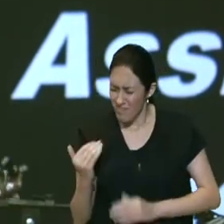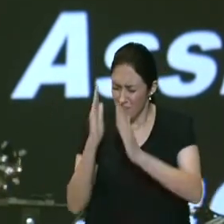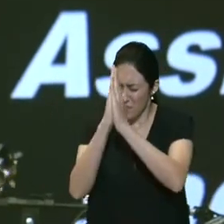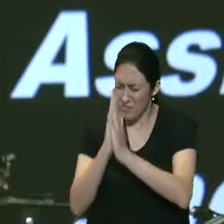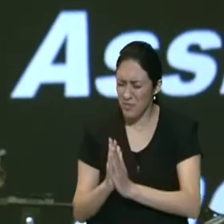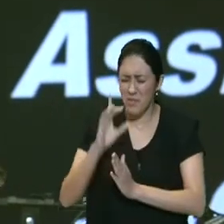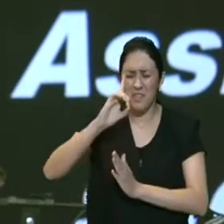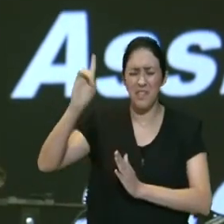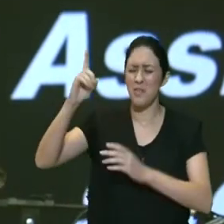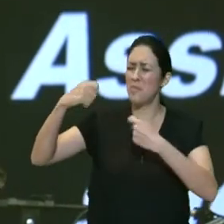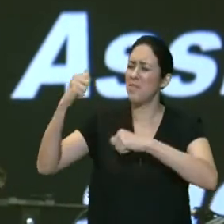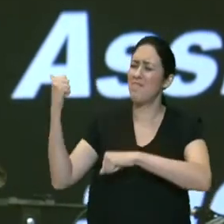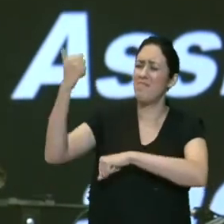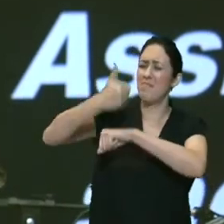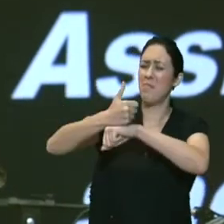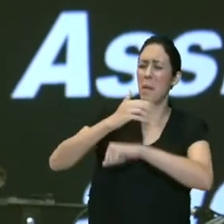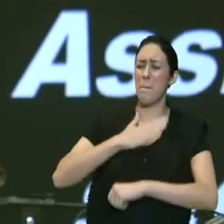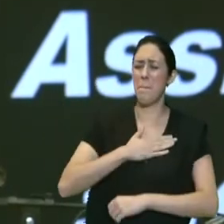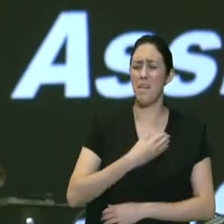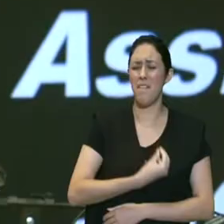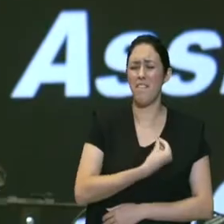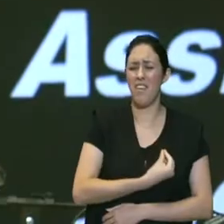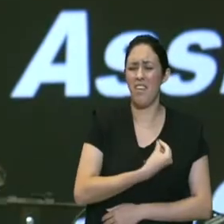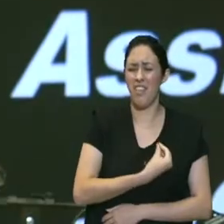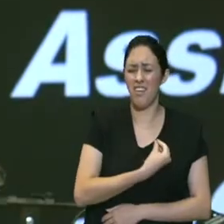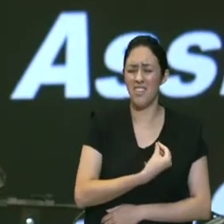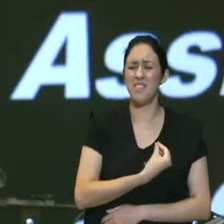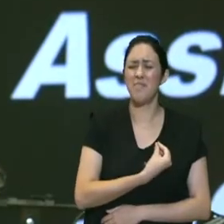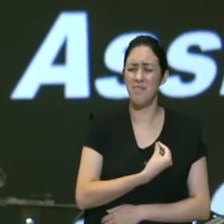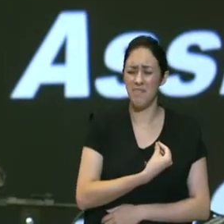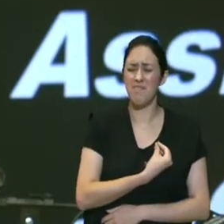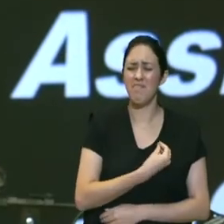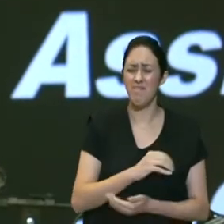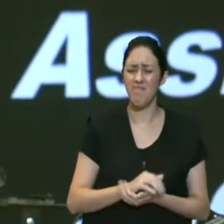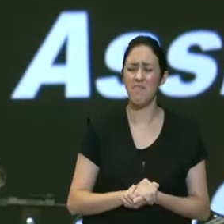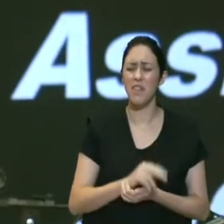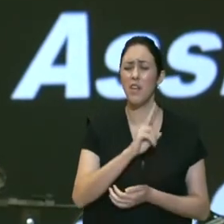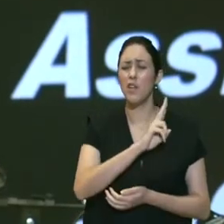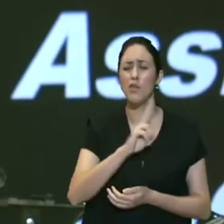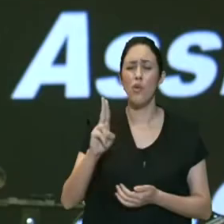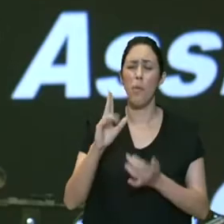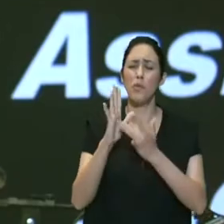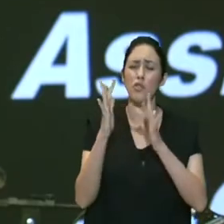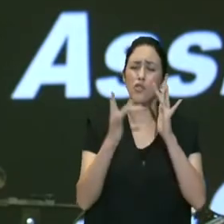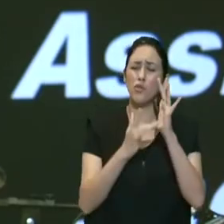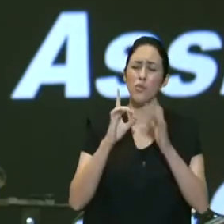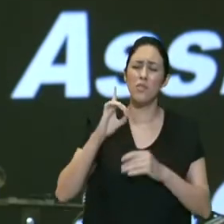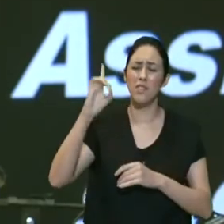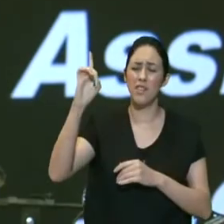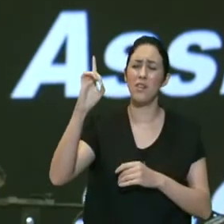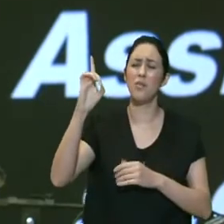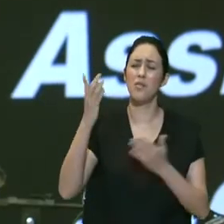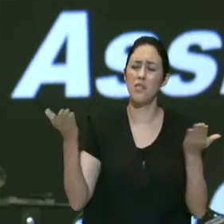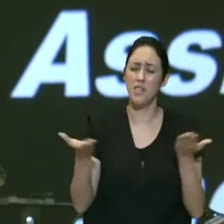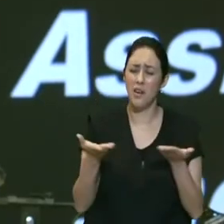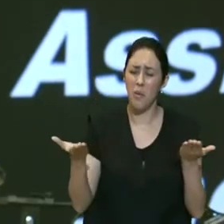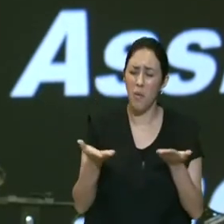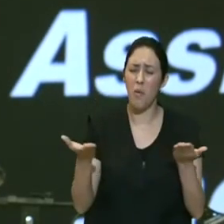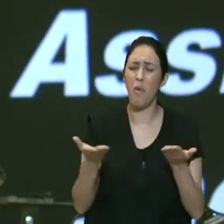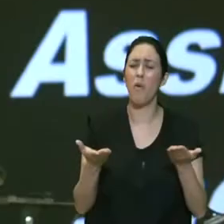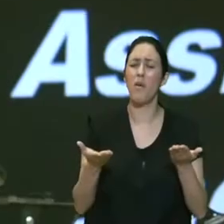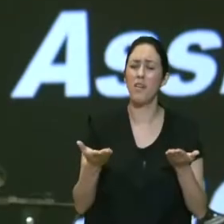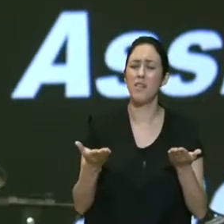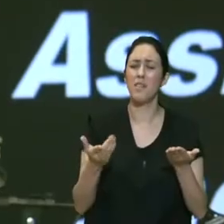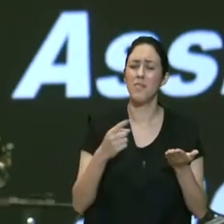principal no meu e no nosso coração Pai em nome de Jesus a Deus nós colocamos diante do altar do Senhor